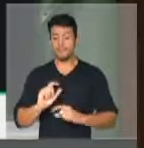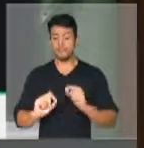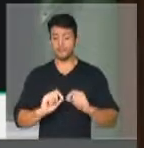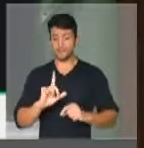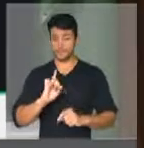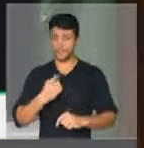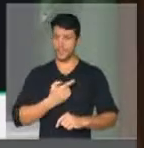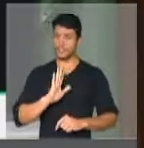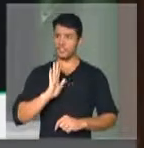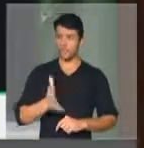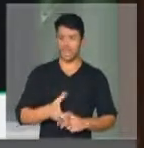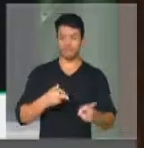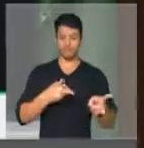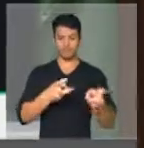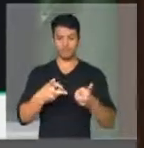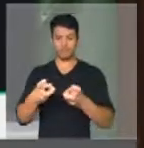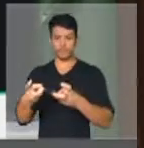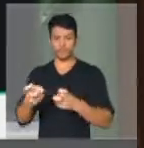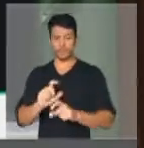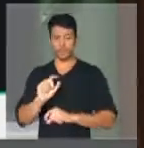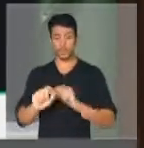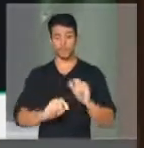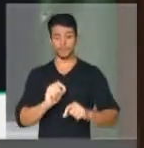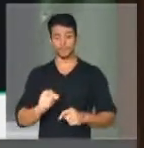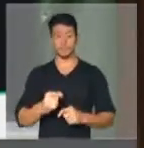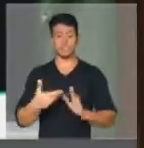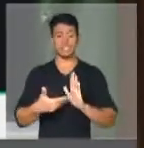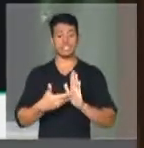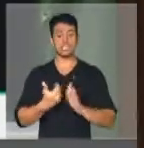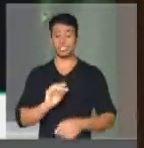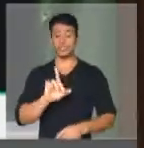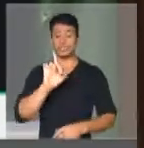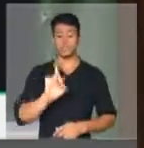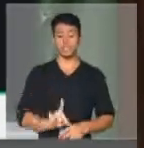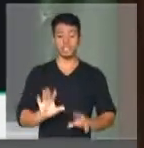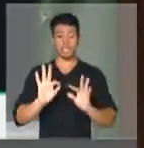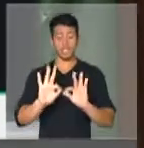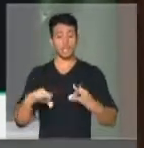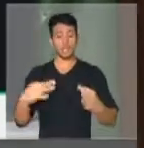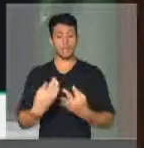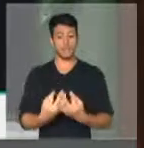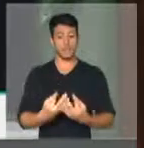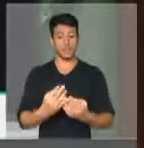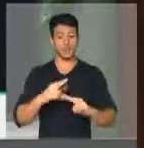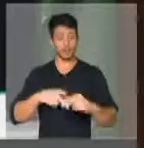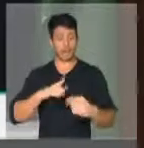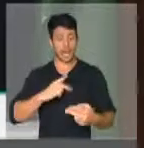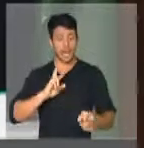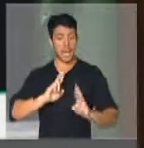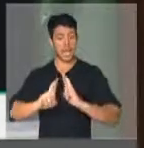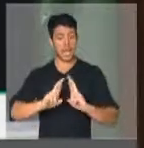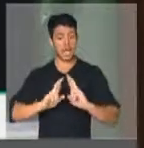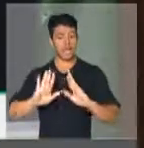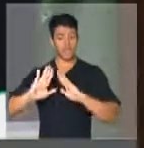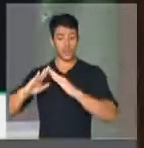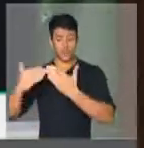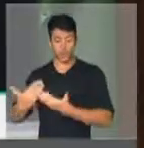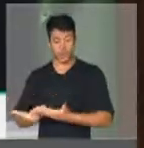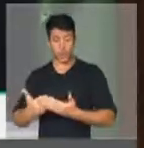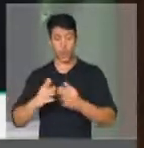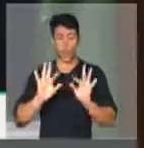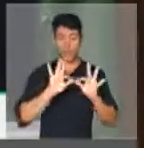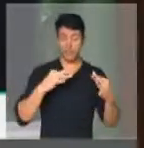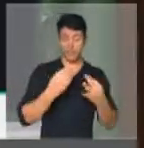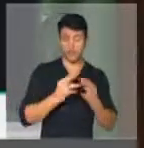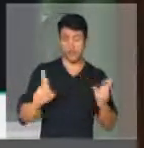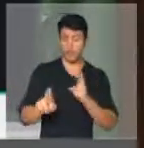nós temos visto isso, se opõe o direito da família na sua relação com a escola. E isso